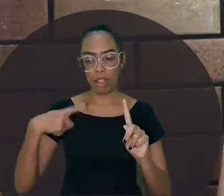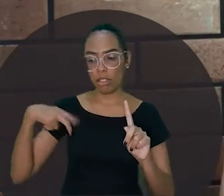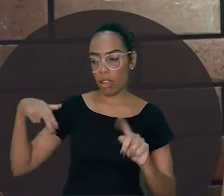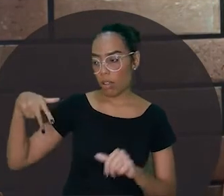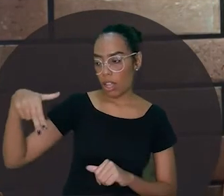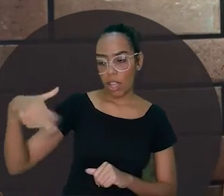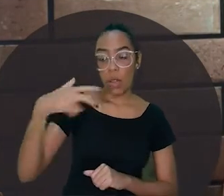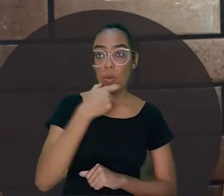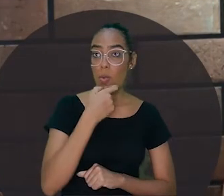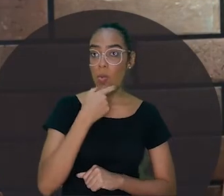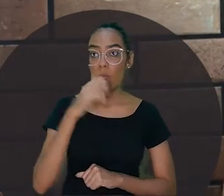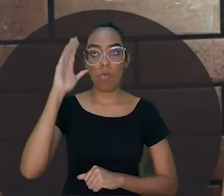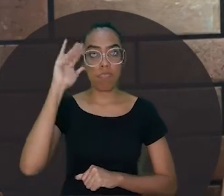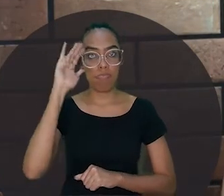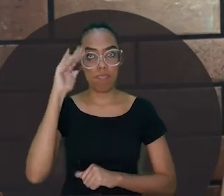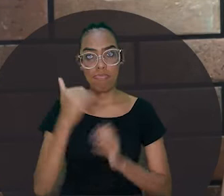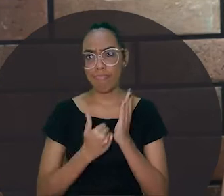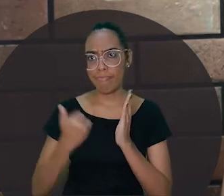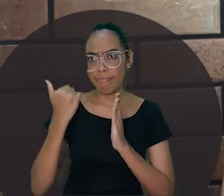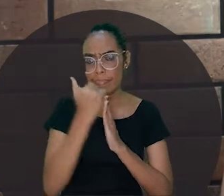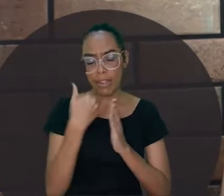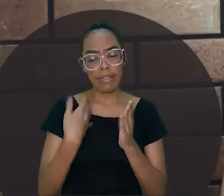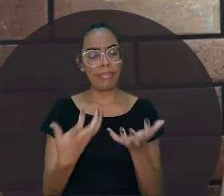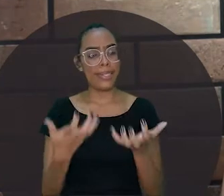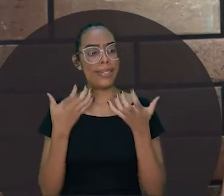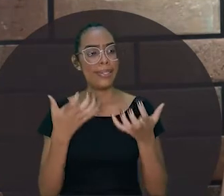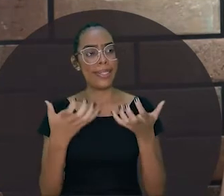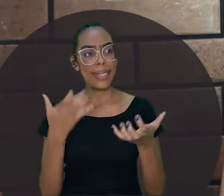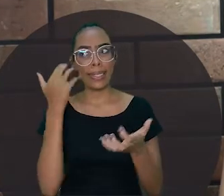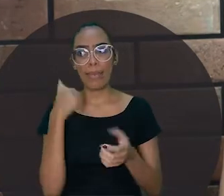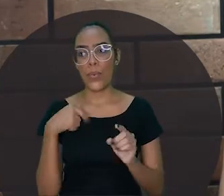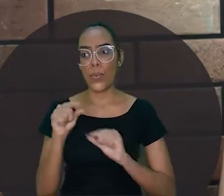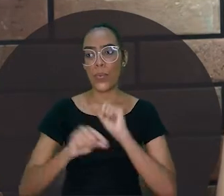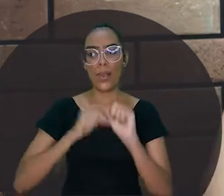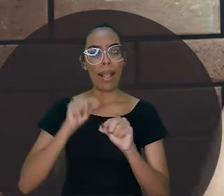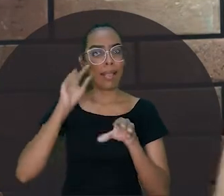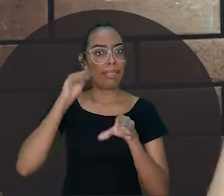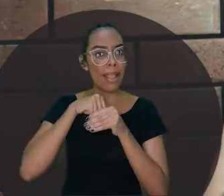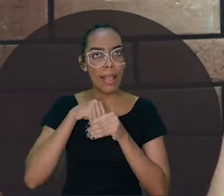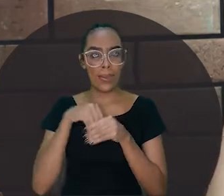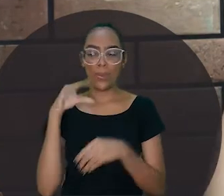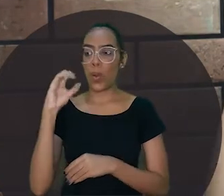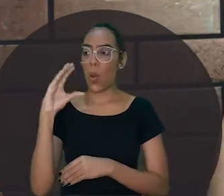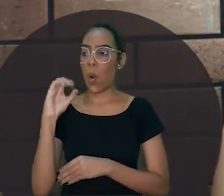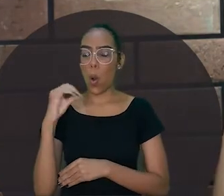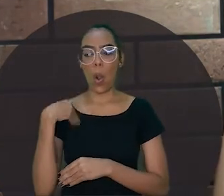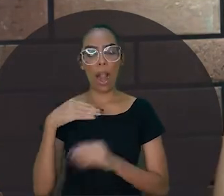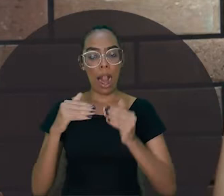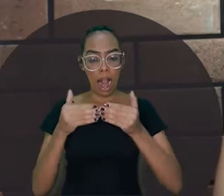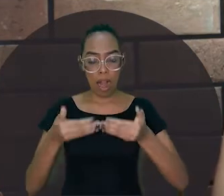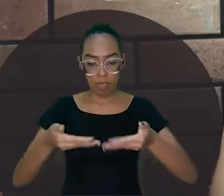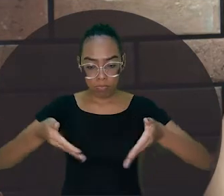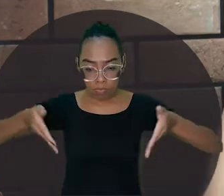um dos rapazes era muito curioso. E ele, então, abriu o coco.